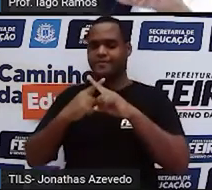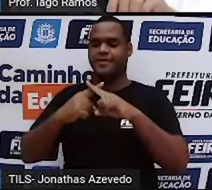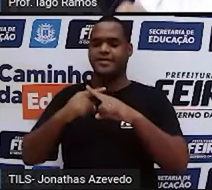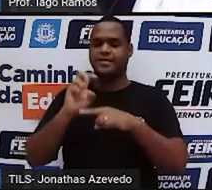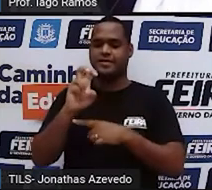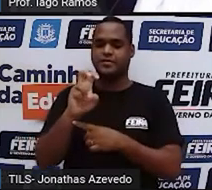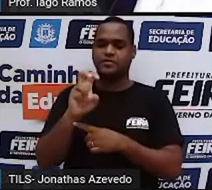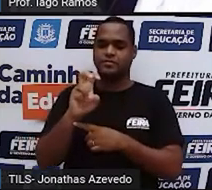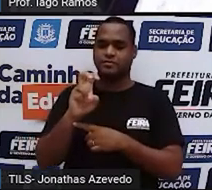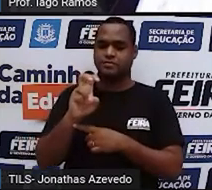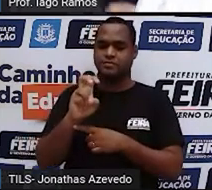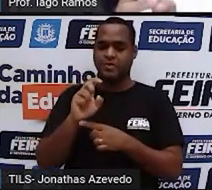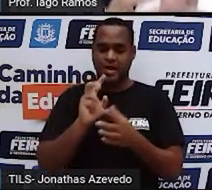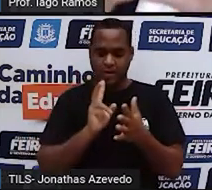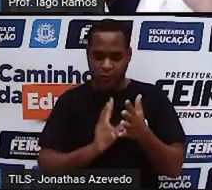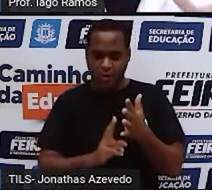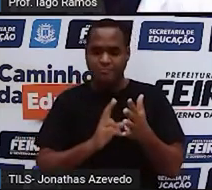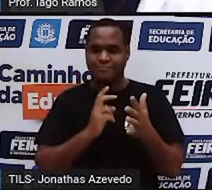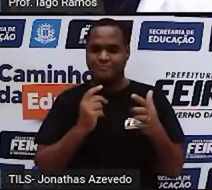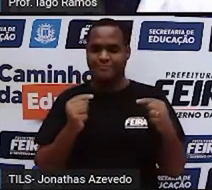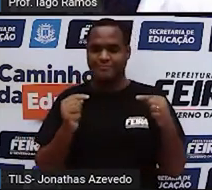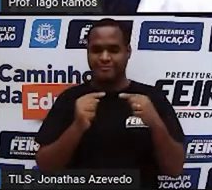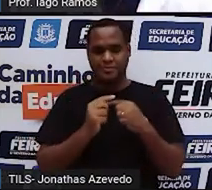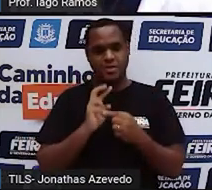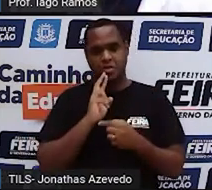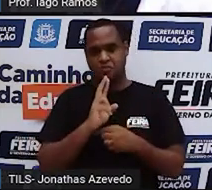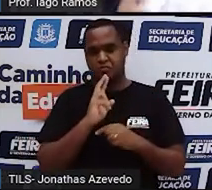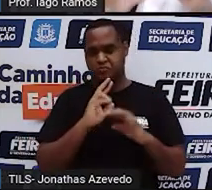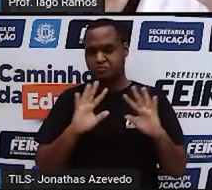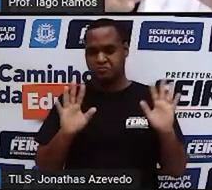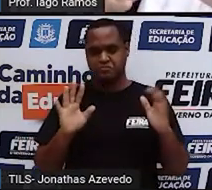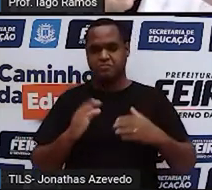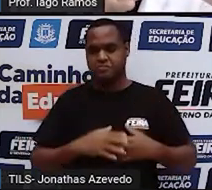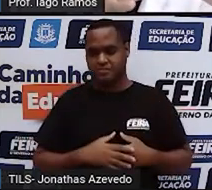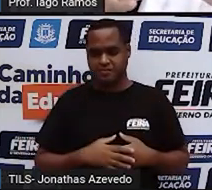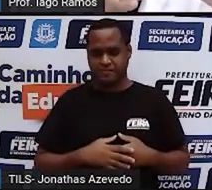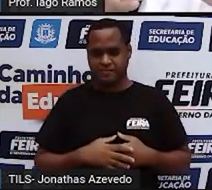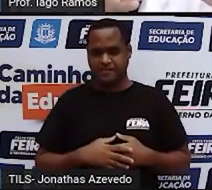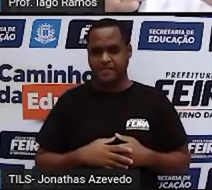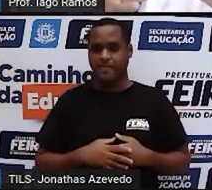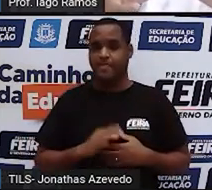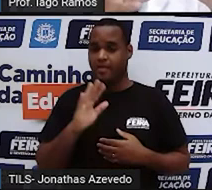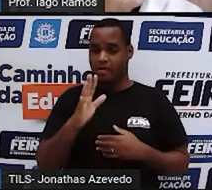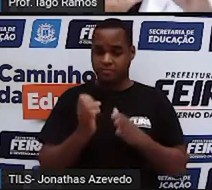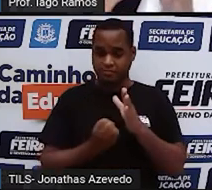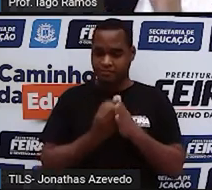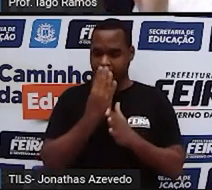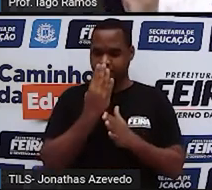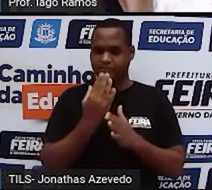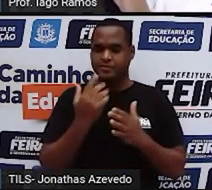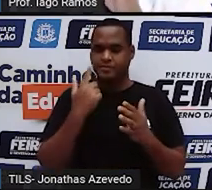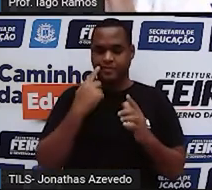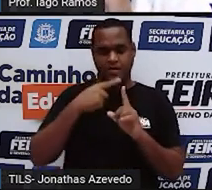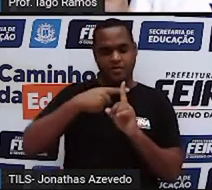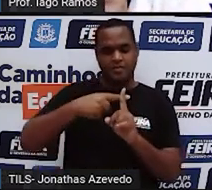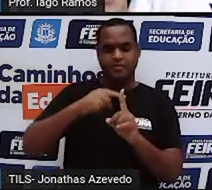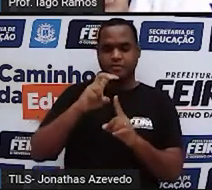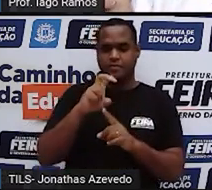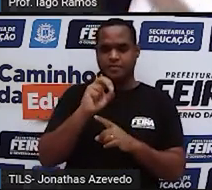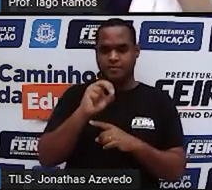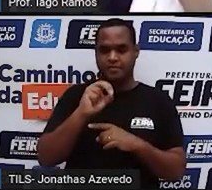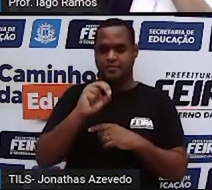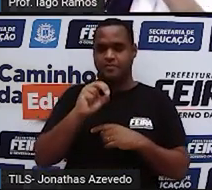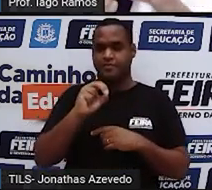Aperta a tecla igual. Vai aparecer um resultado. Esse resultado que apareceu, você vai colocar mais 50,